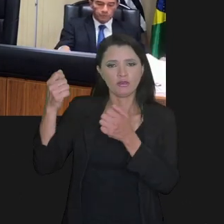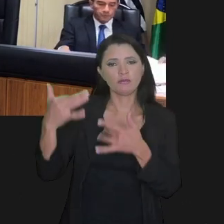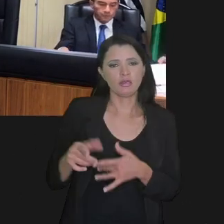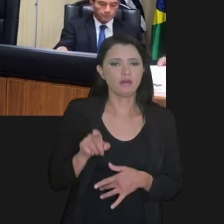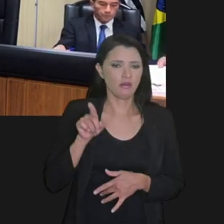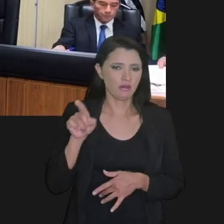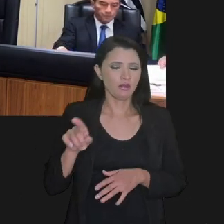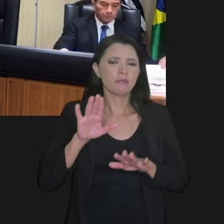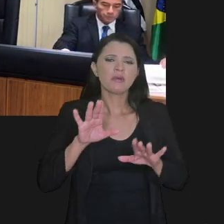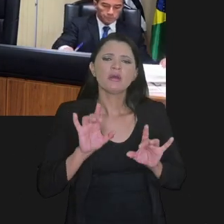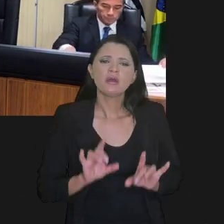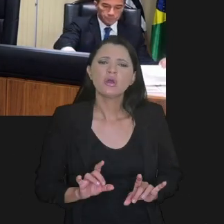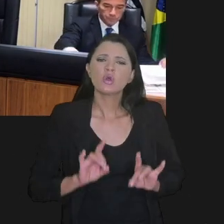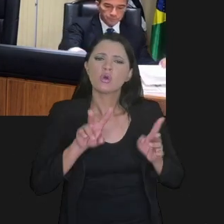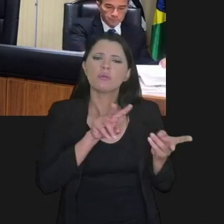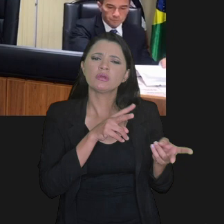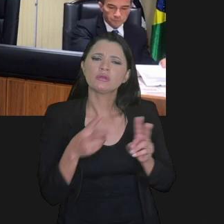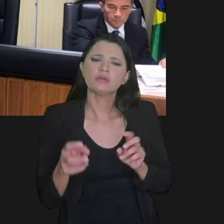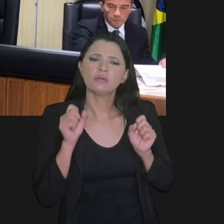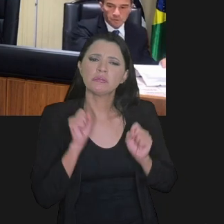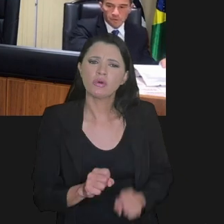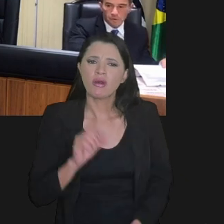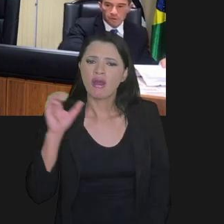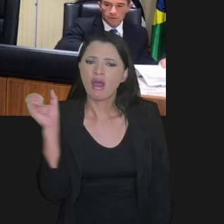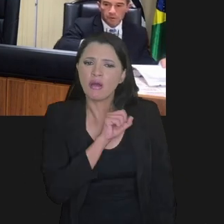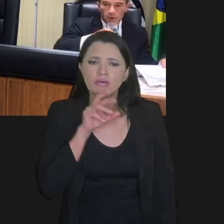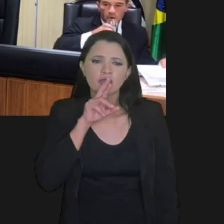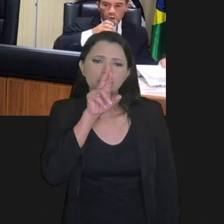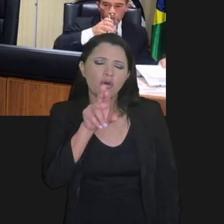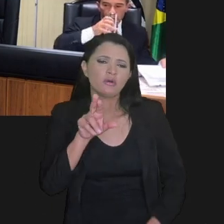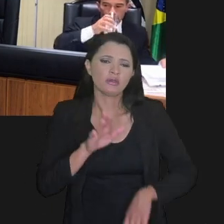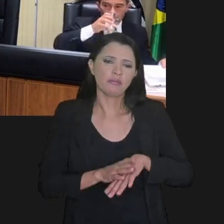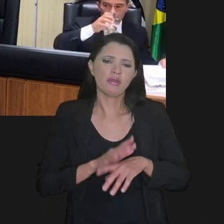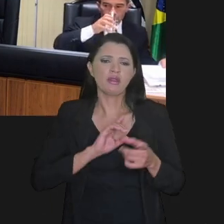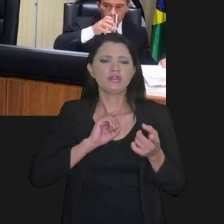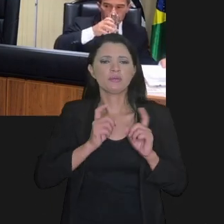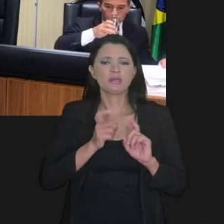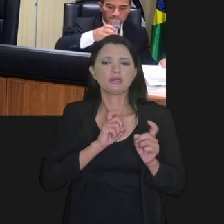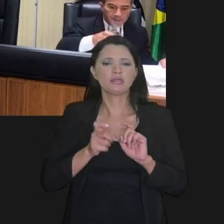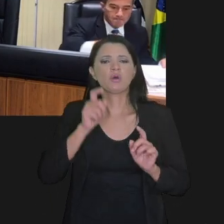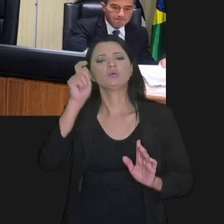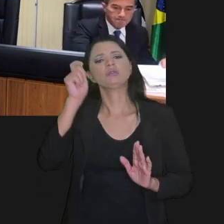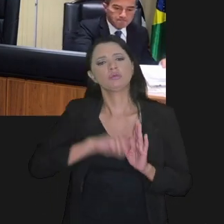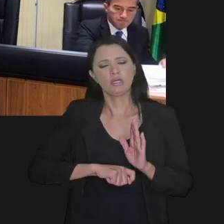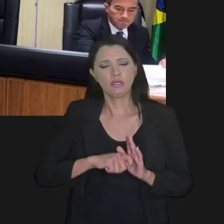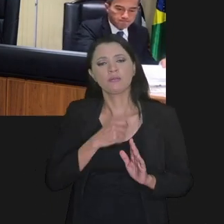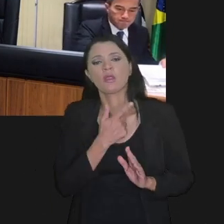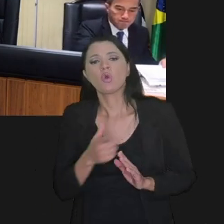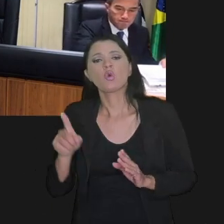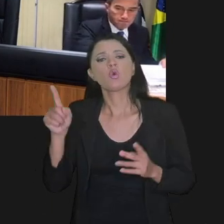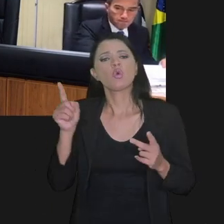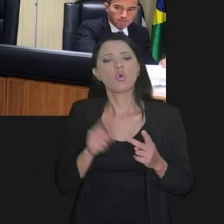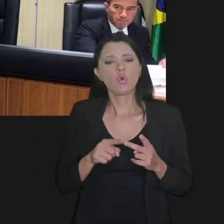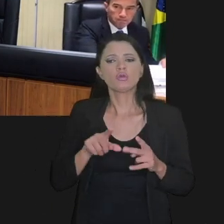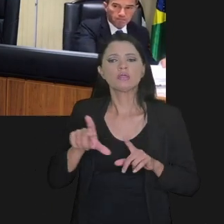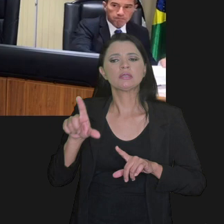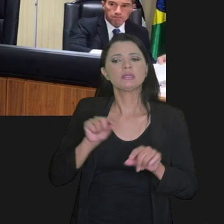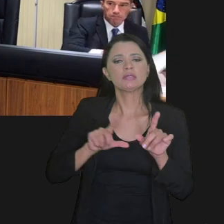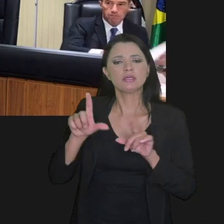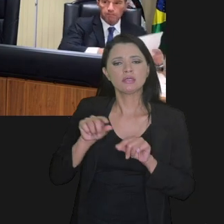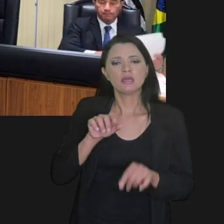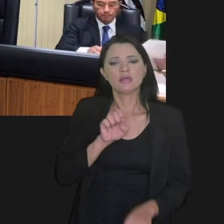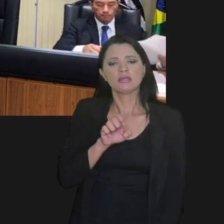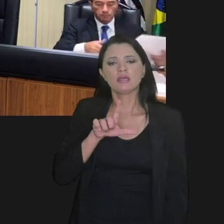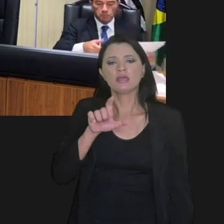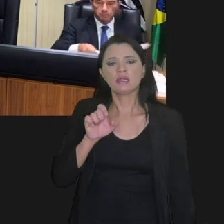transação, mas eu queria destacar como a transação permite que respostas rápidas sejam dadas pela administração tributária. A outra